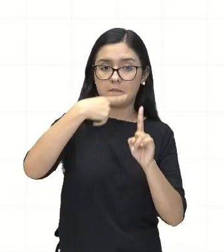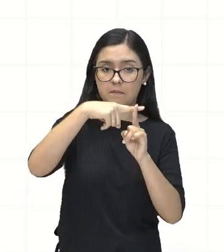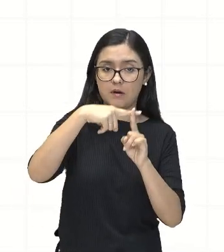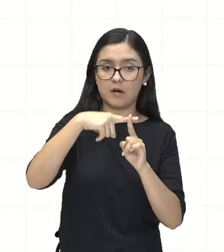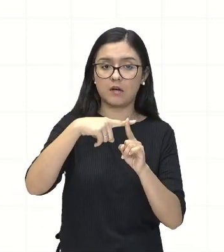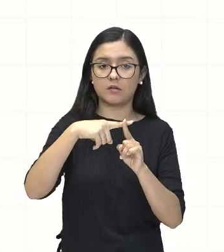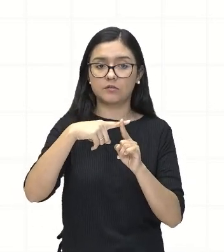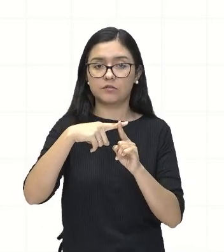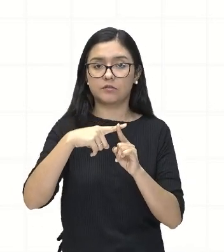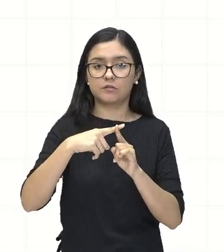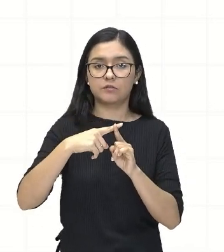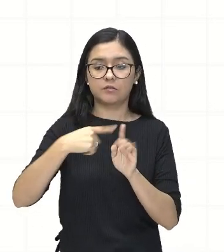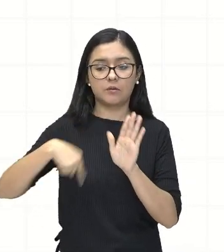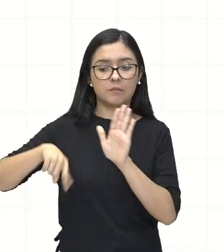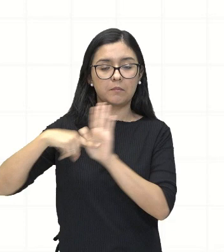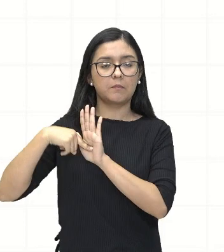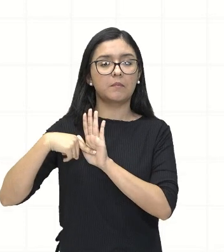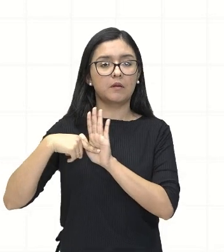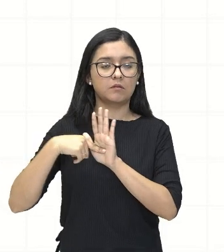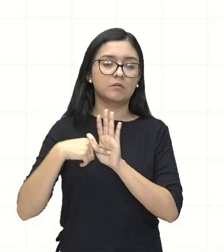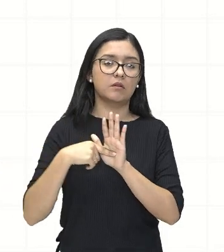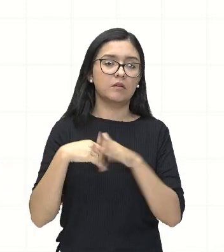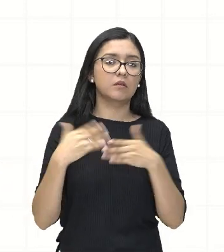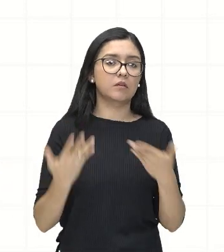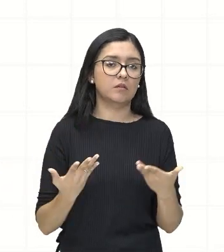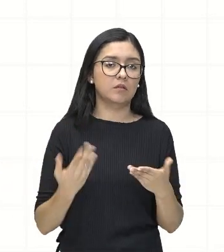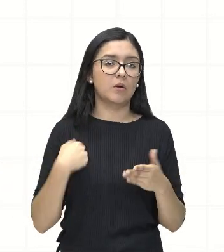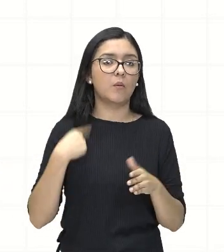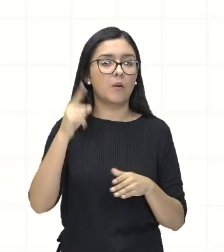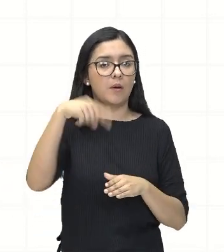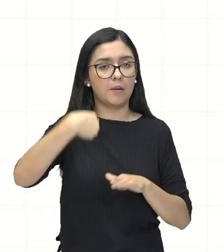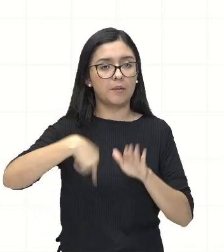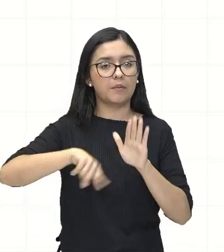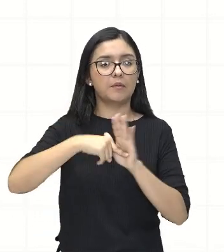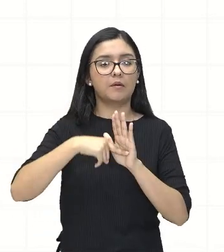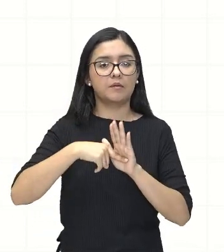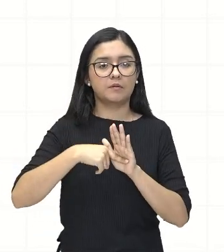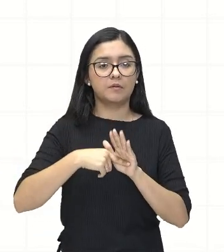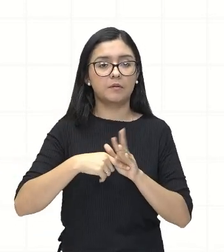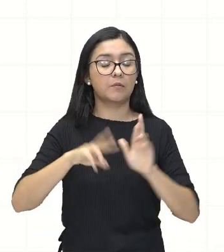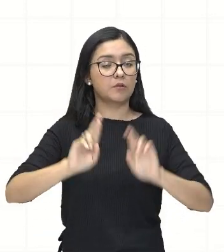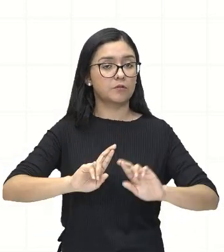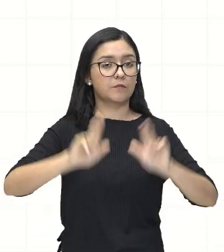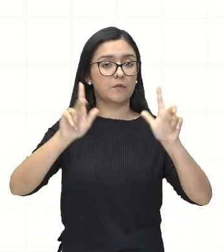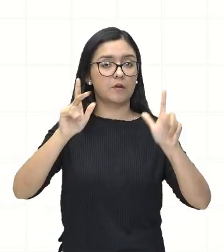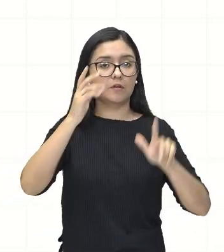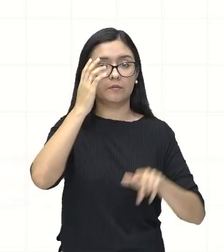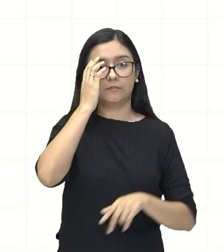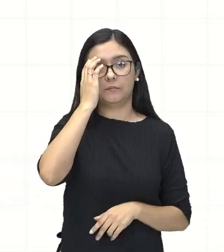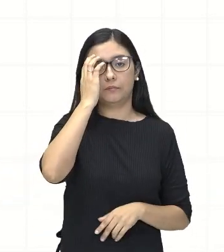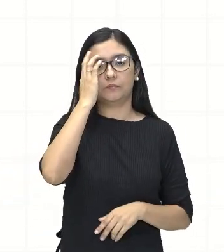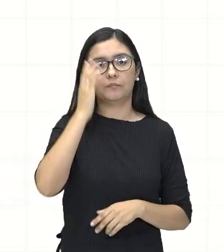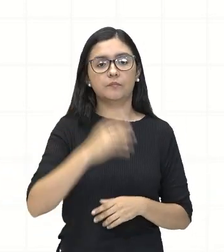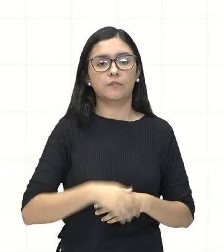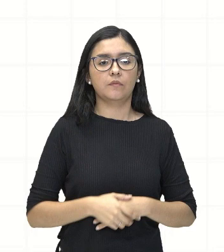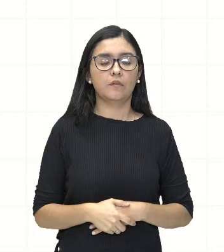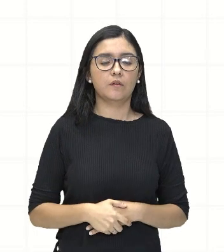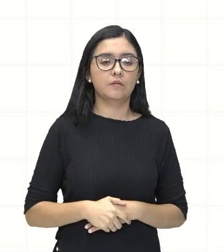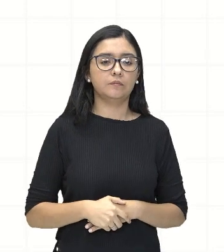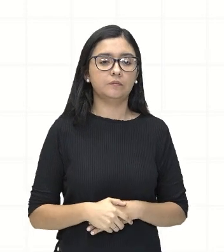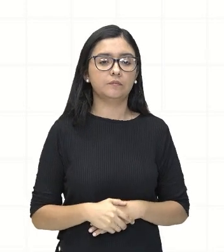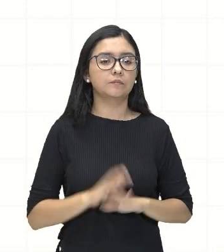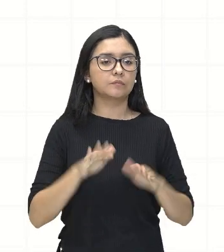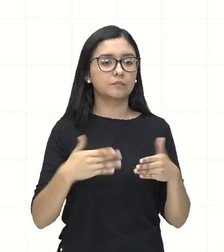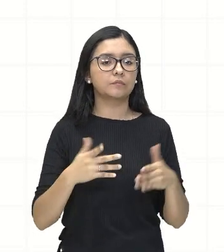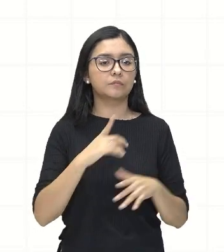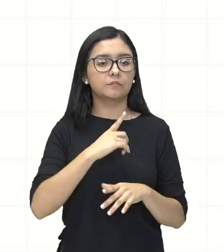dar negativo. Se esse aqui fosse mais, também ia dar negativo, porque os sinais seriam diferentes. Então, nós já temos